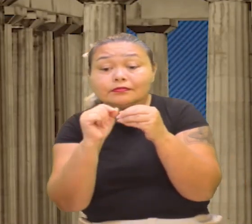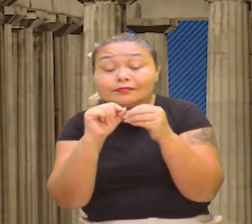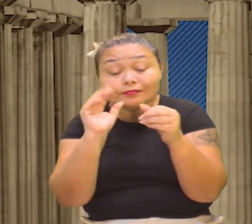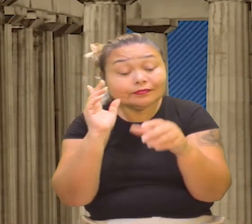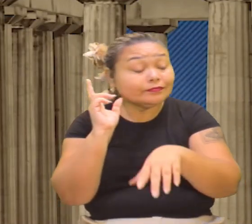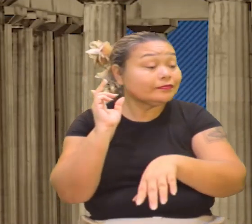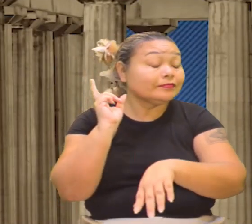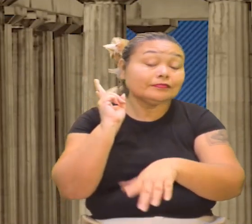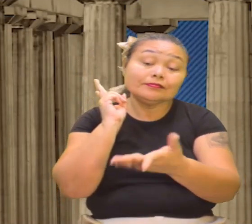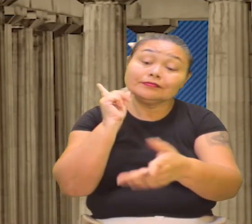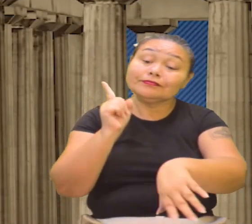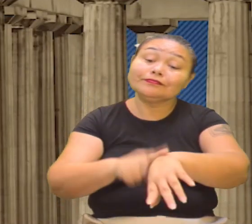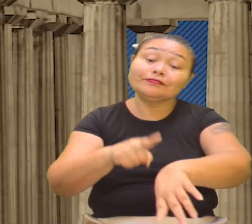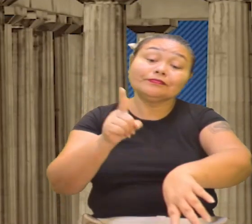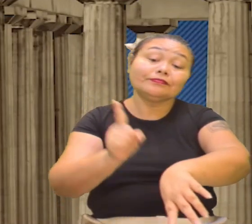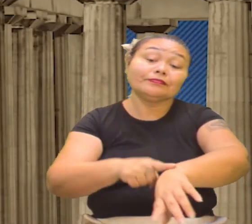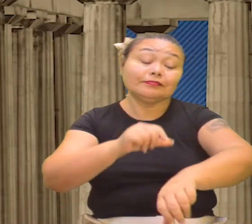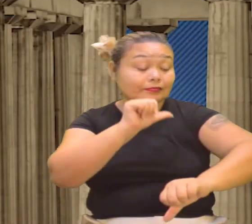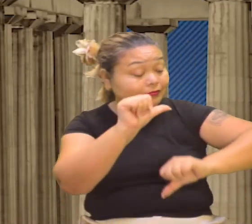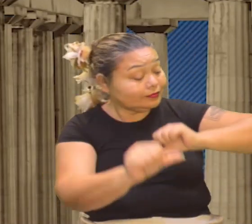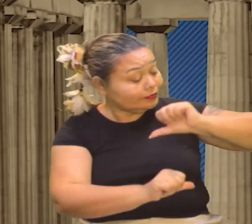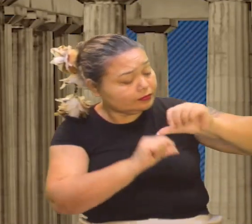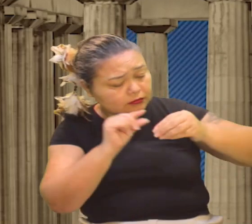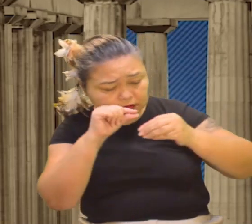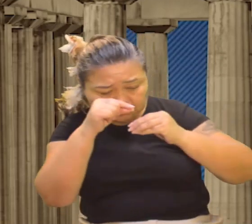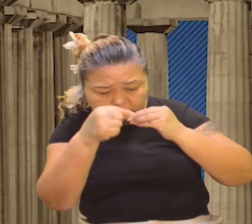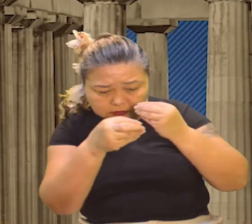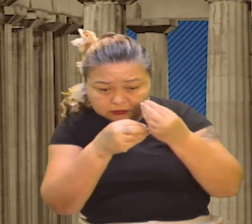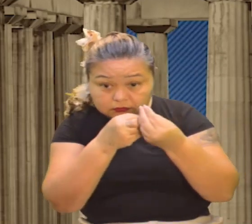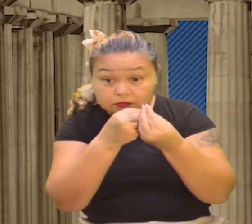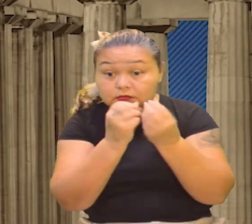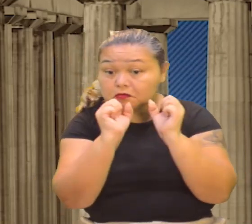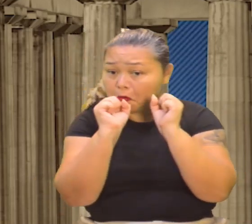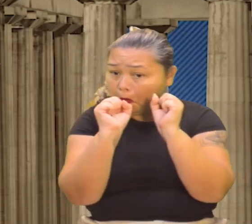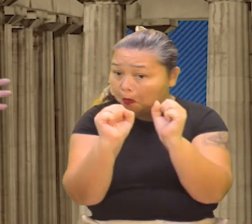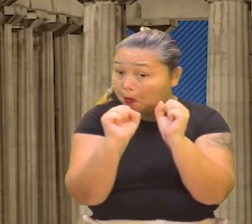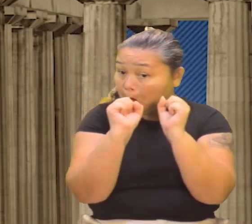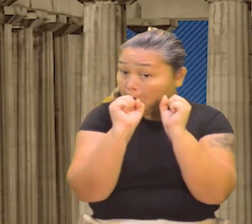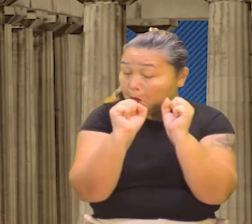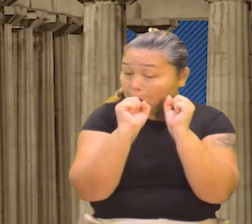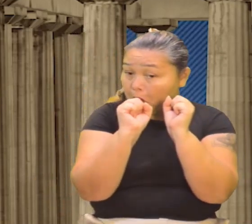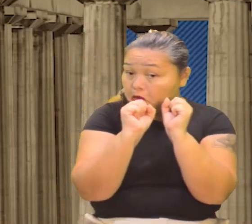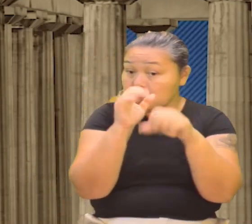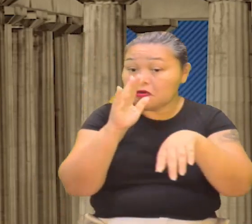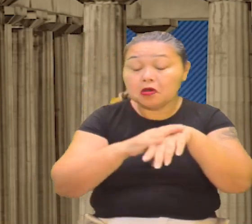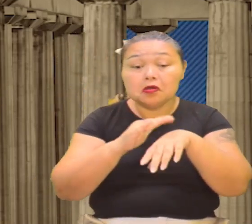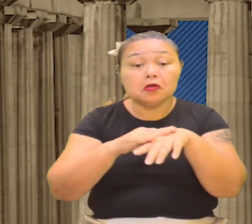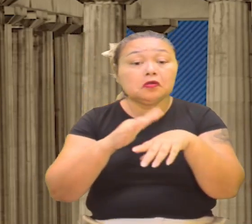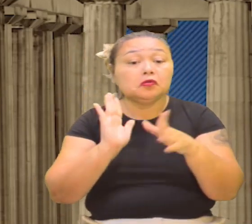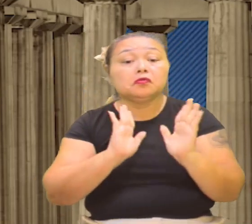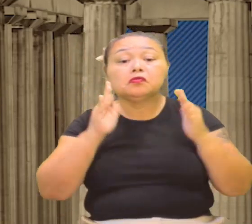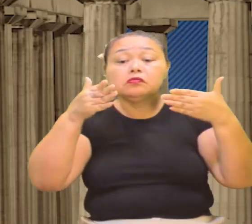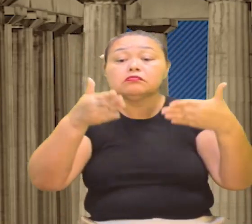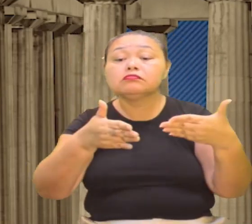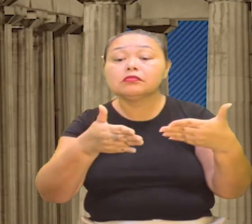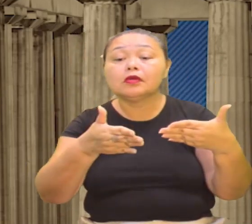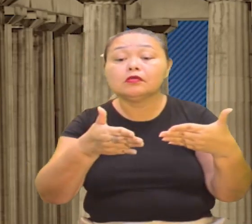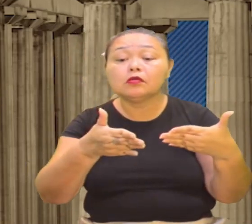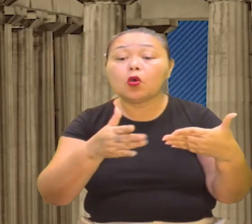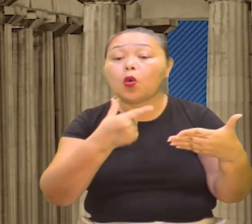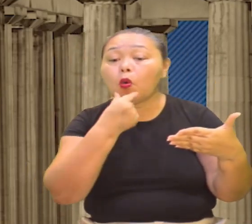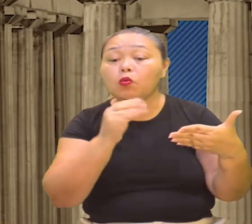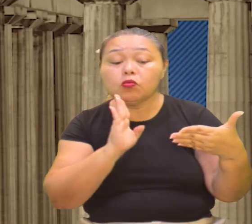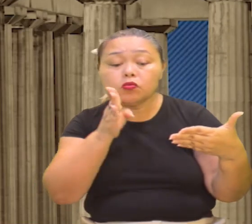a todo momento em transformações, mas aí coloca, ele pode, essa ideia de ser humano no